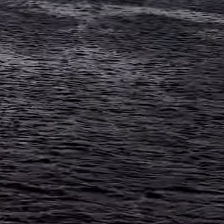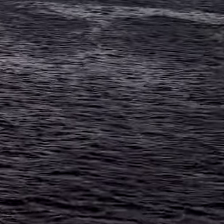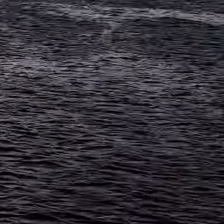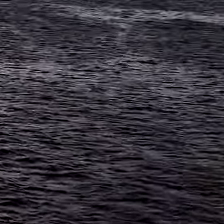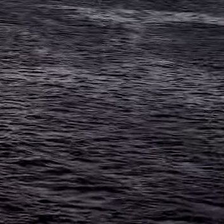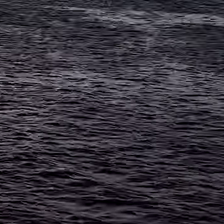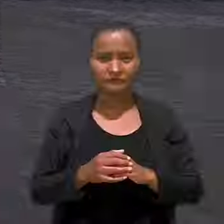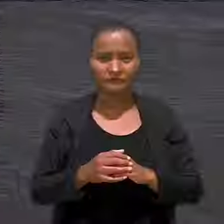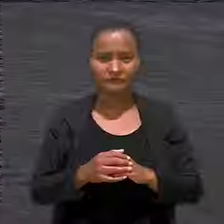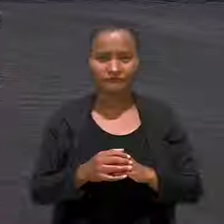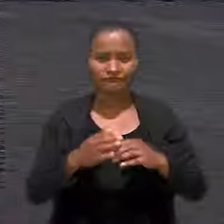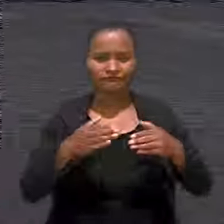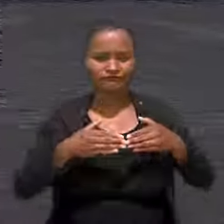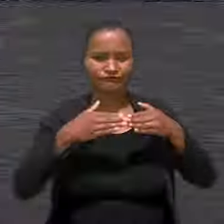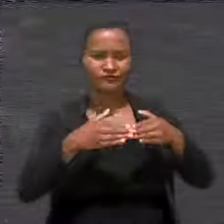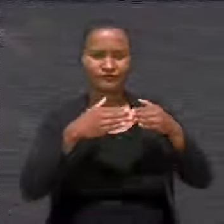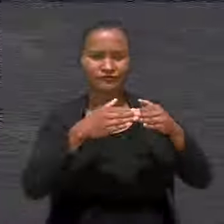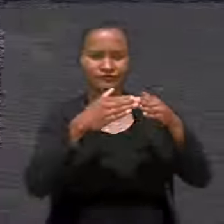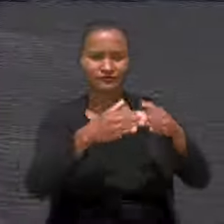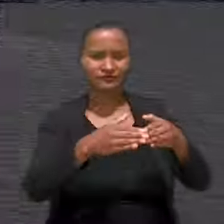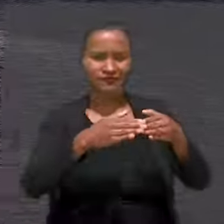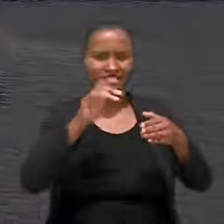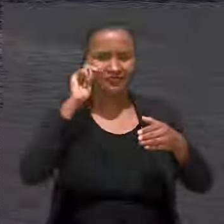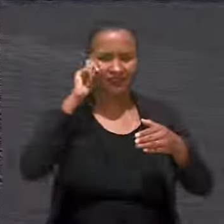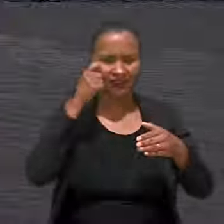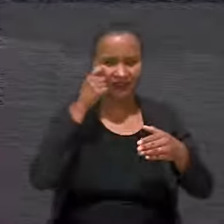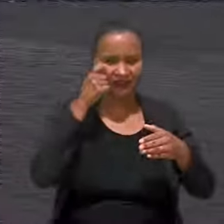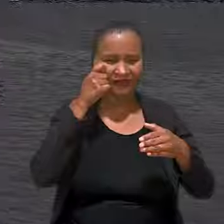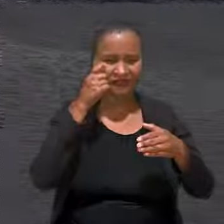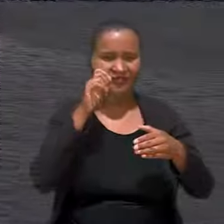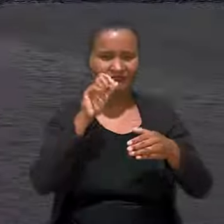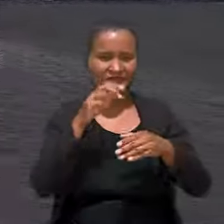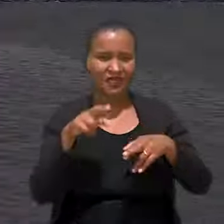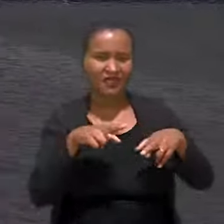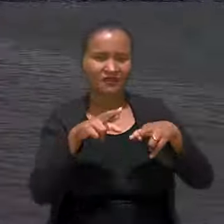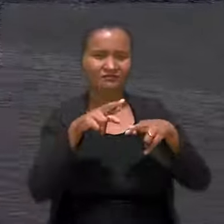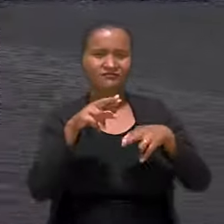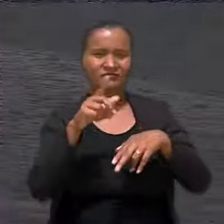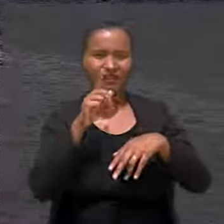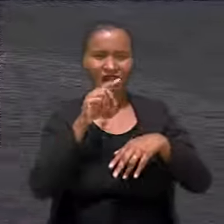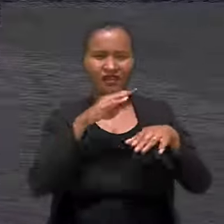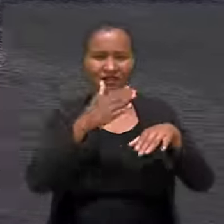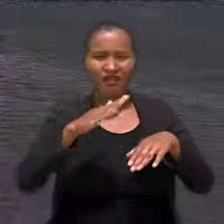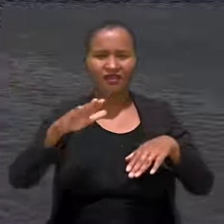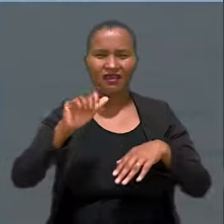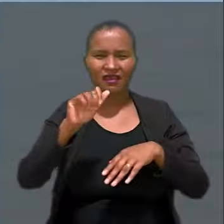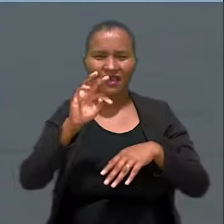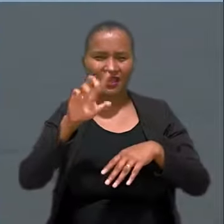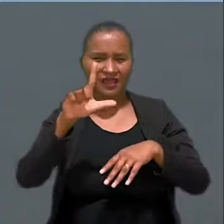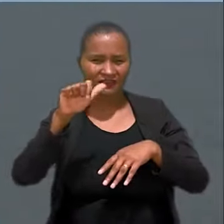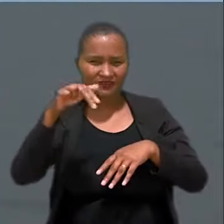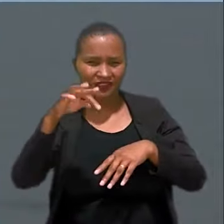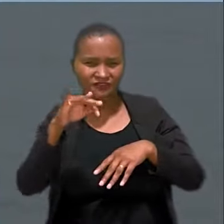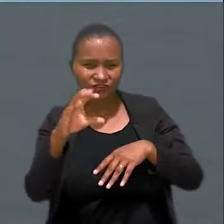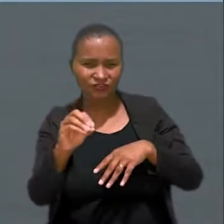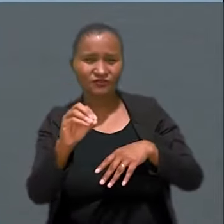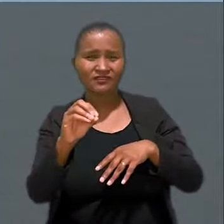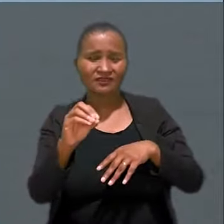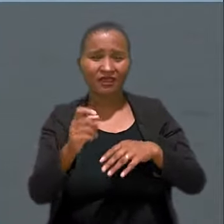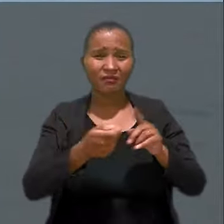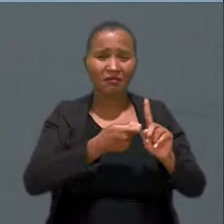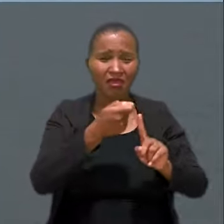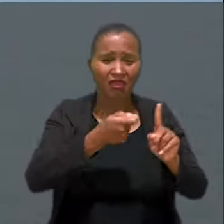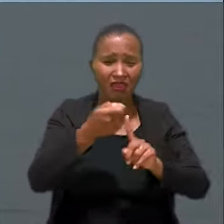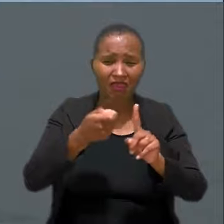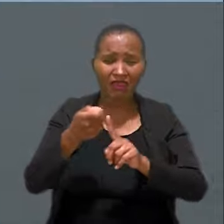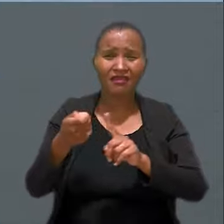O A travessia dos navios negreiros pelo Atlântico chegava a durar meses até o Brasil. Os escravizados eram